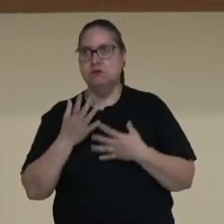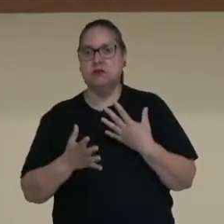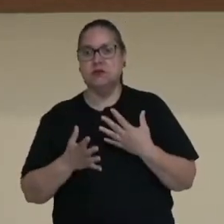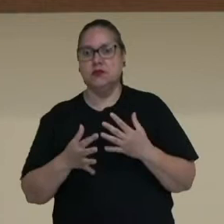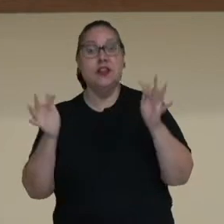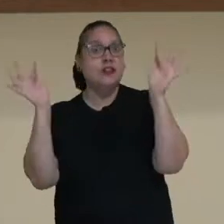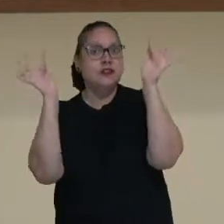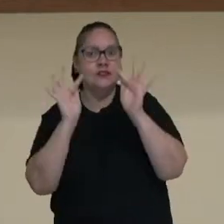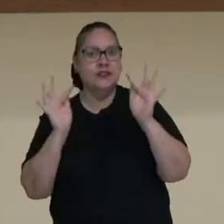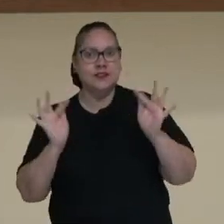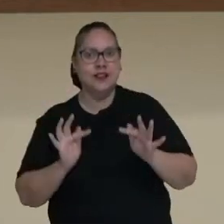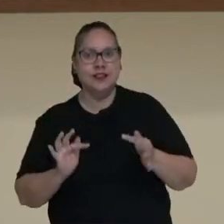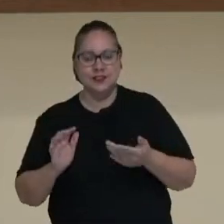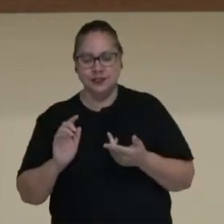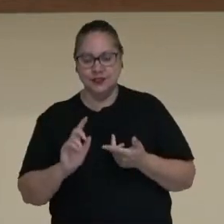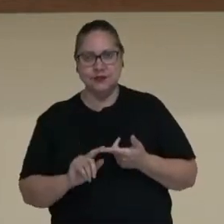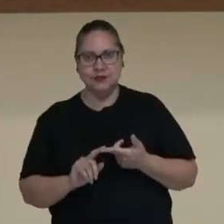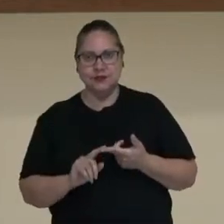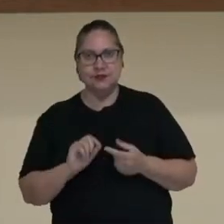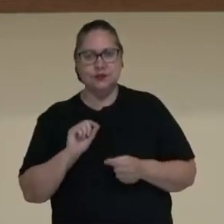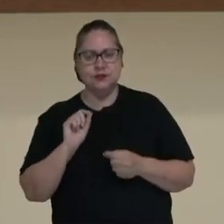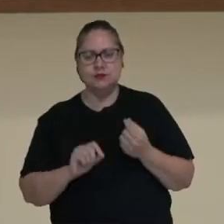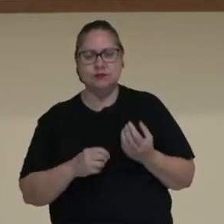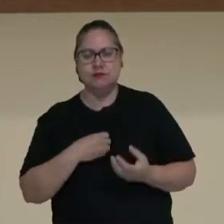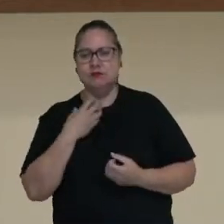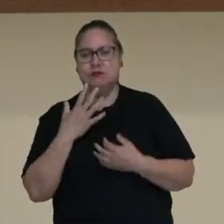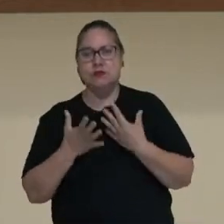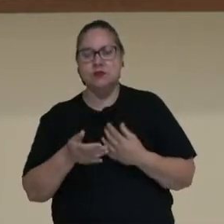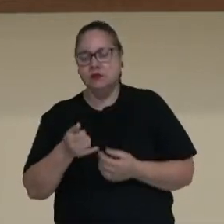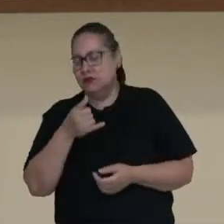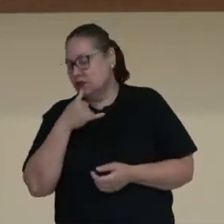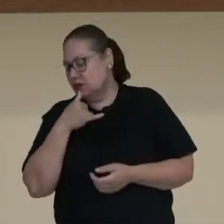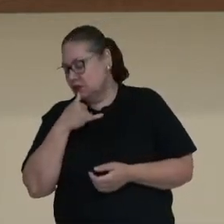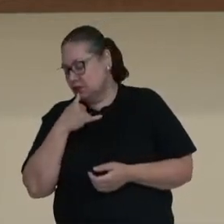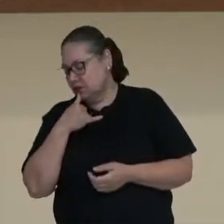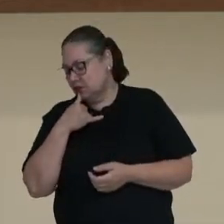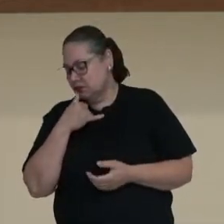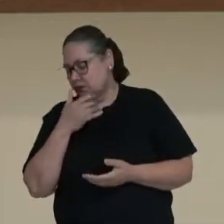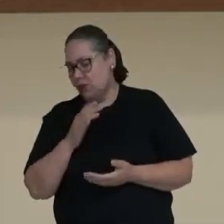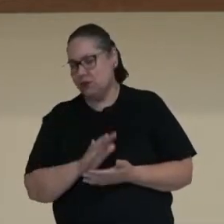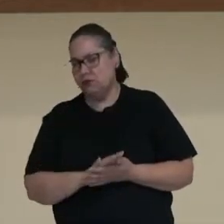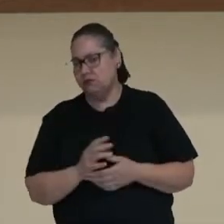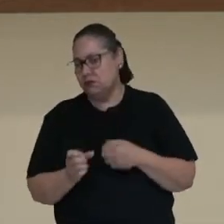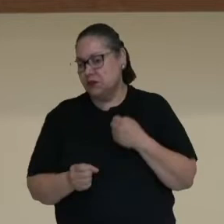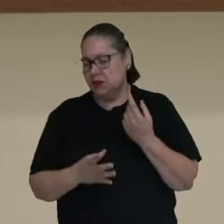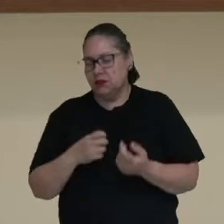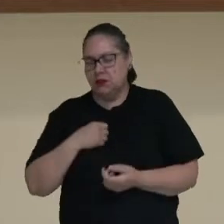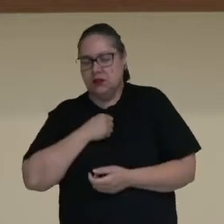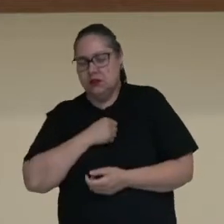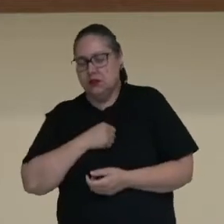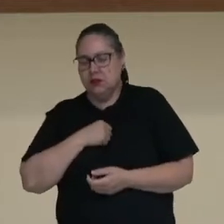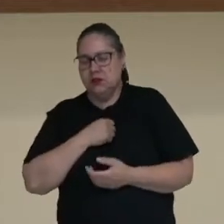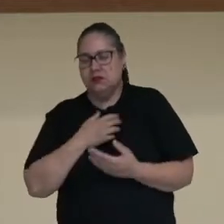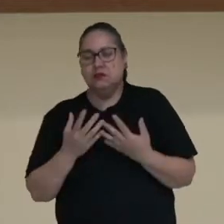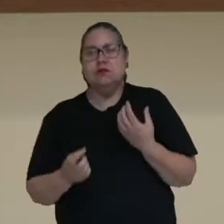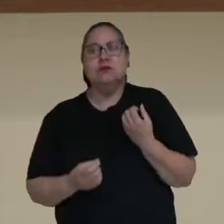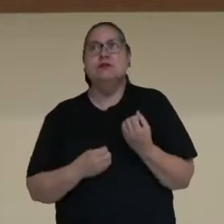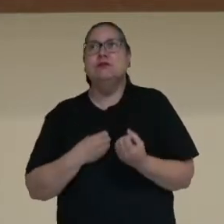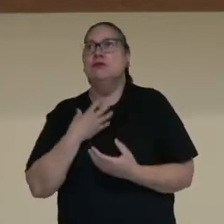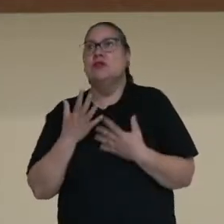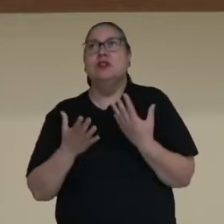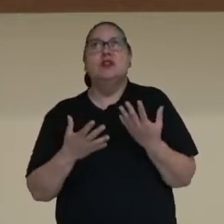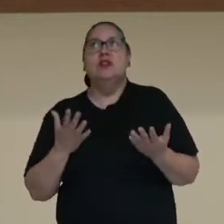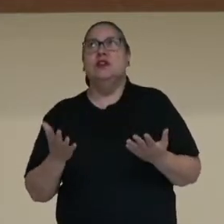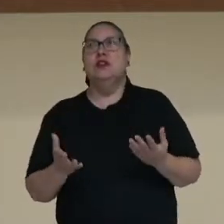felicidade? Poema sobre tristeza? Talvez saudades? Poema